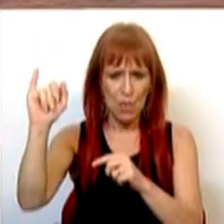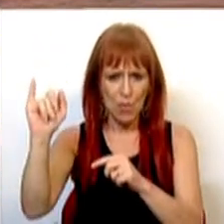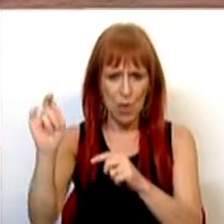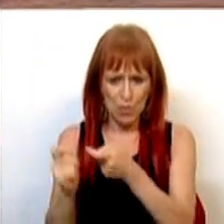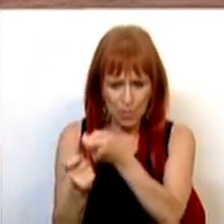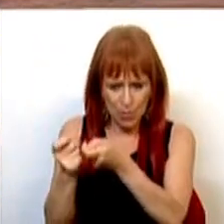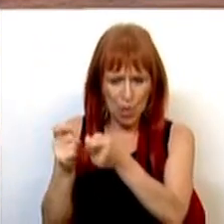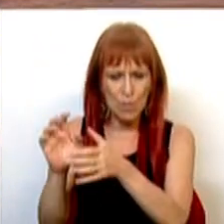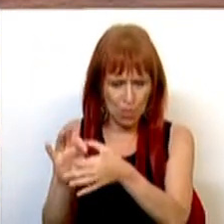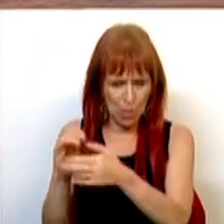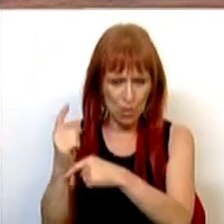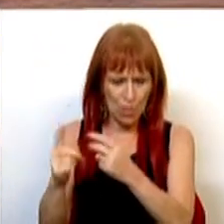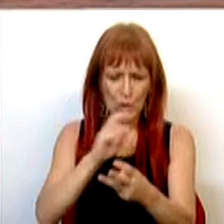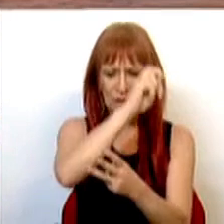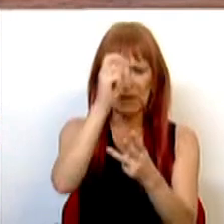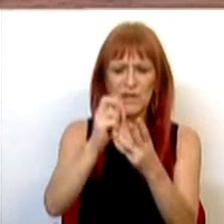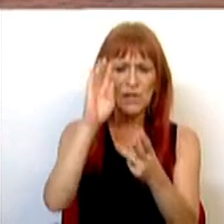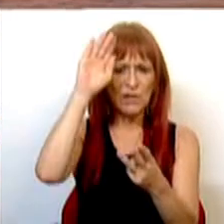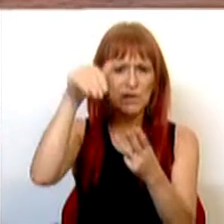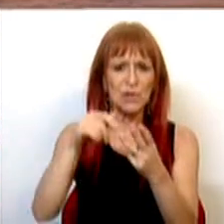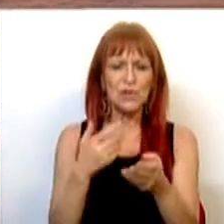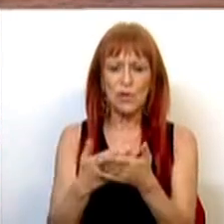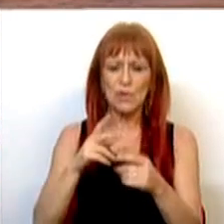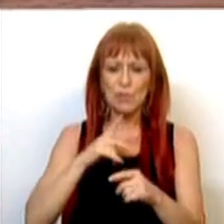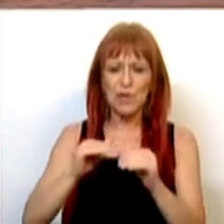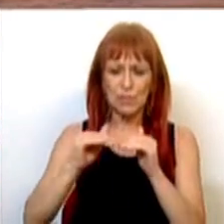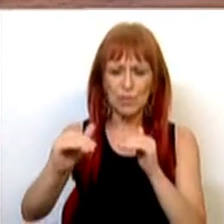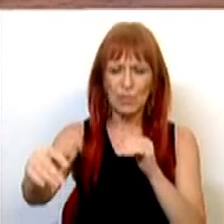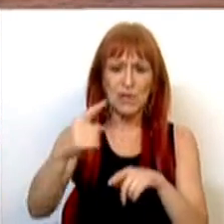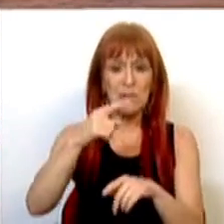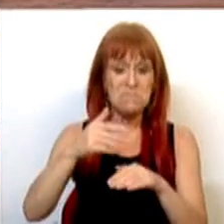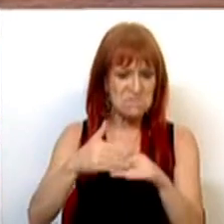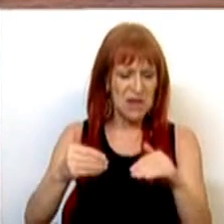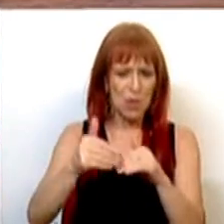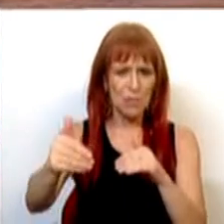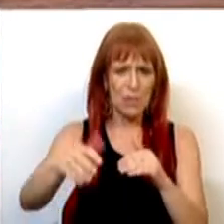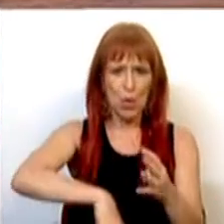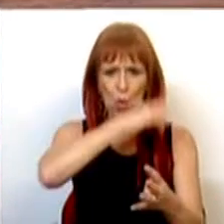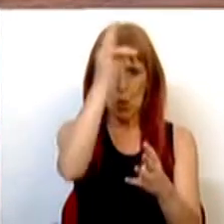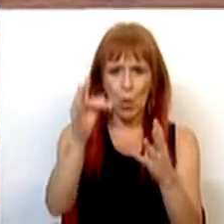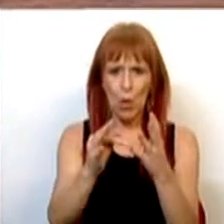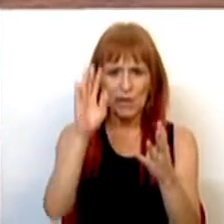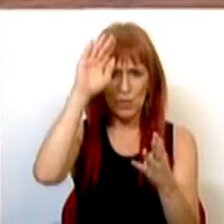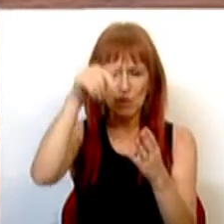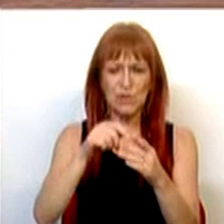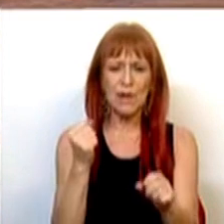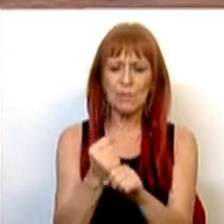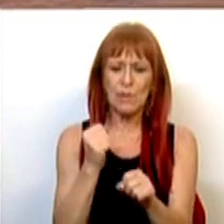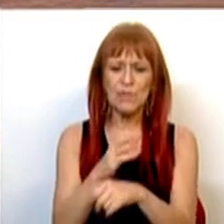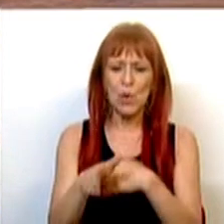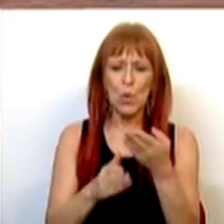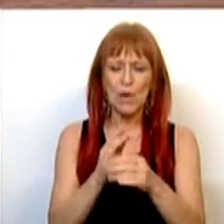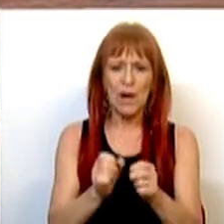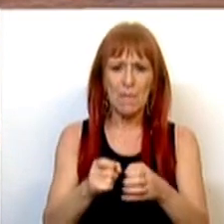gradual e consistente. Terceira conclusão, a economia portuguesa estabiliza a médio prazo. Terceira conclusão, o emprego irá